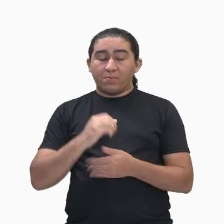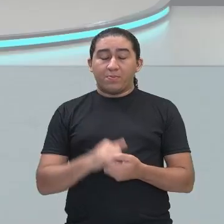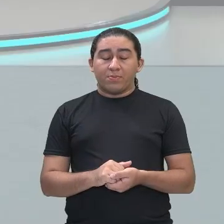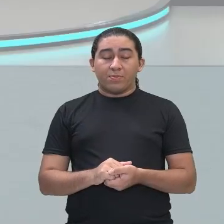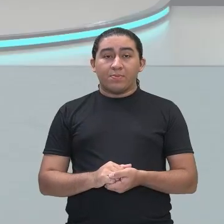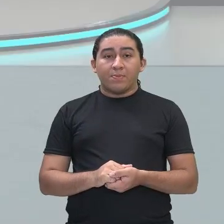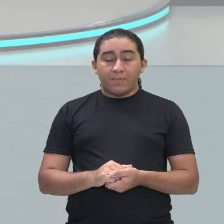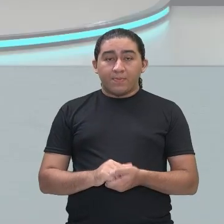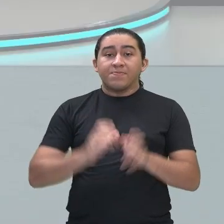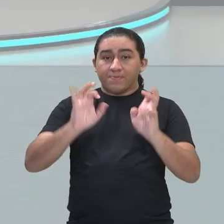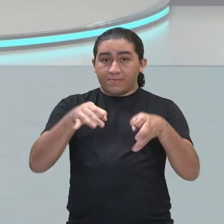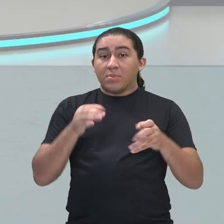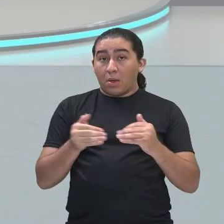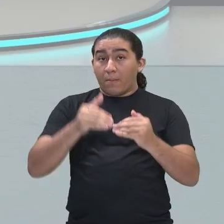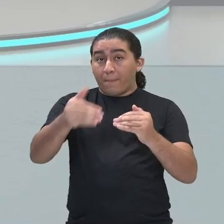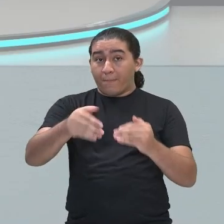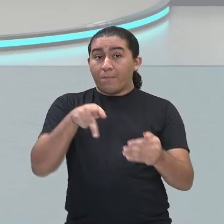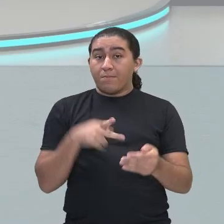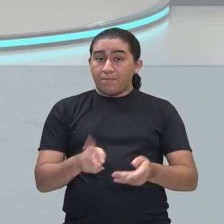em frente, né?